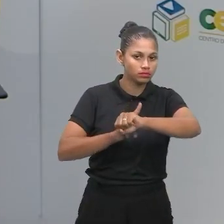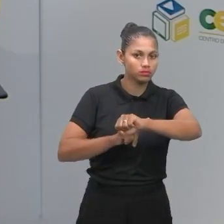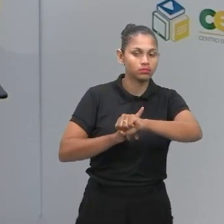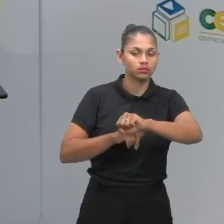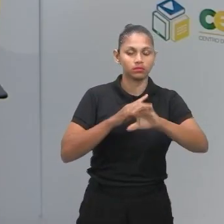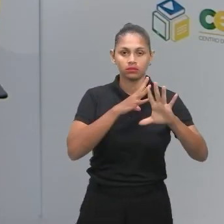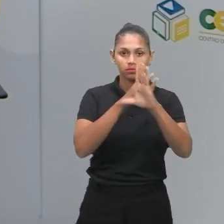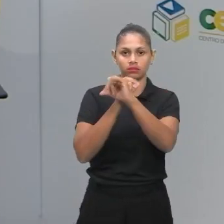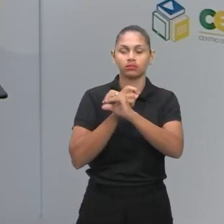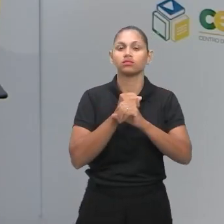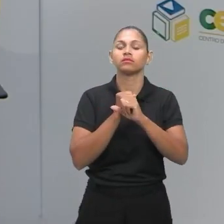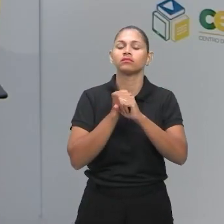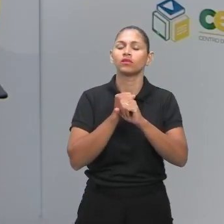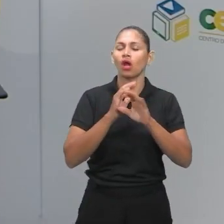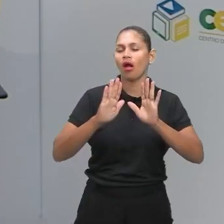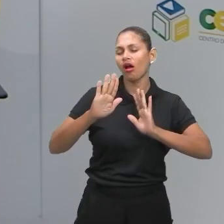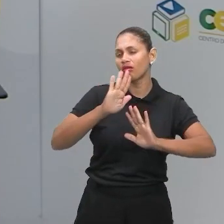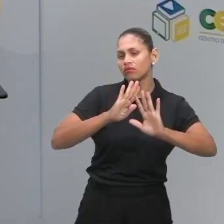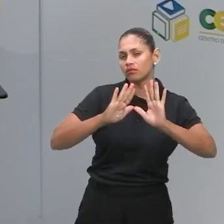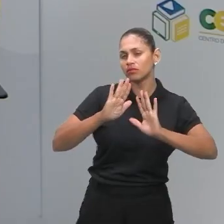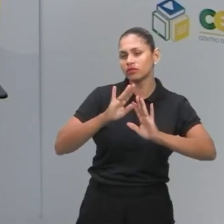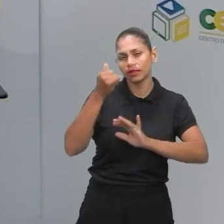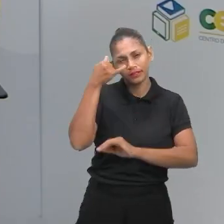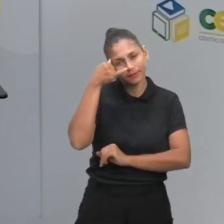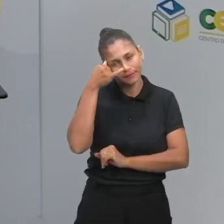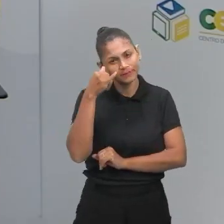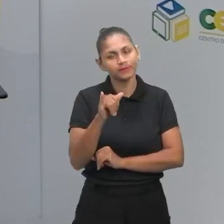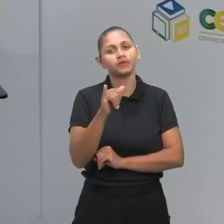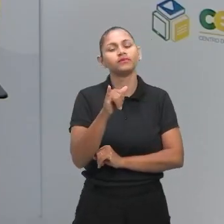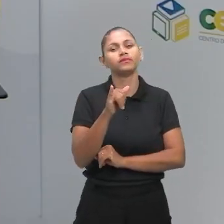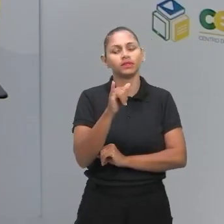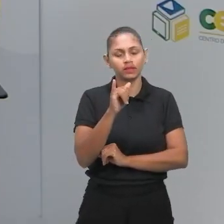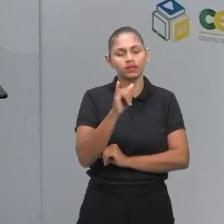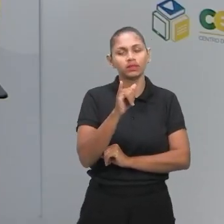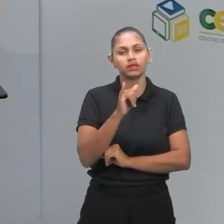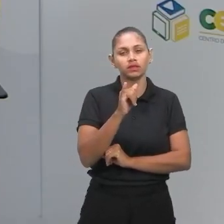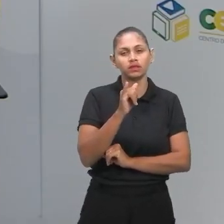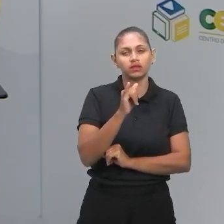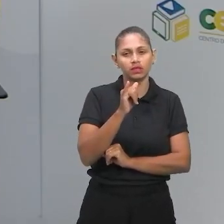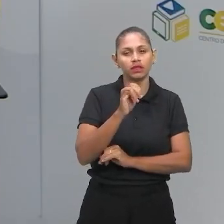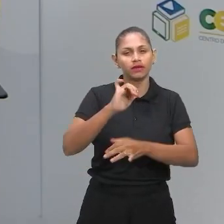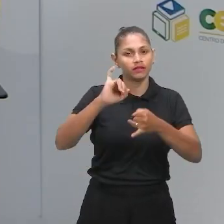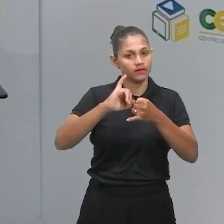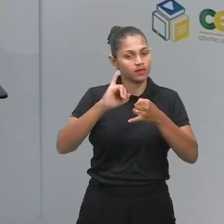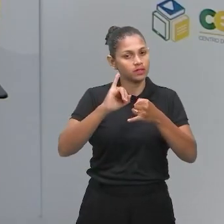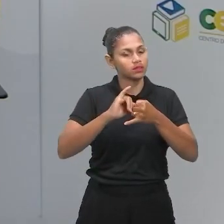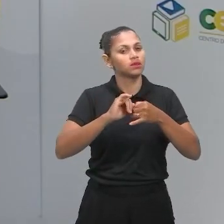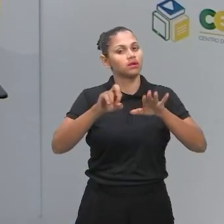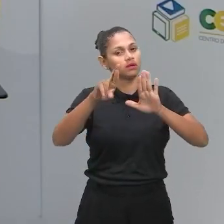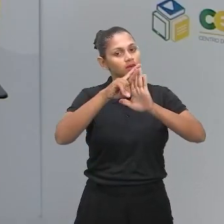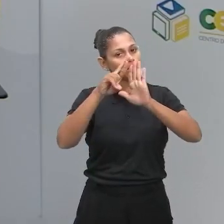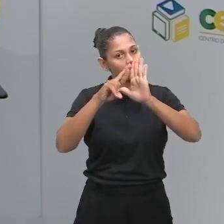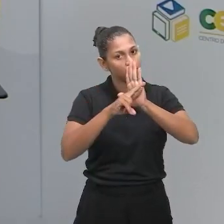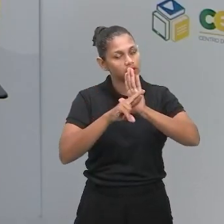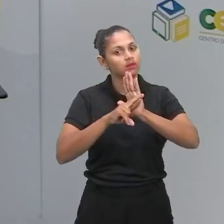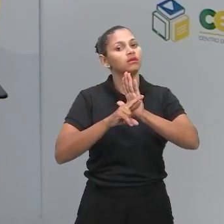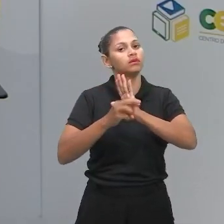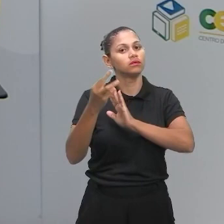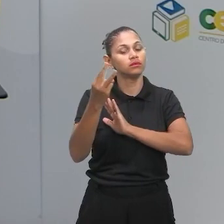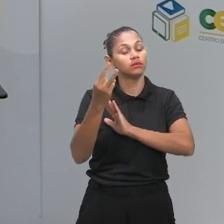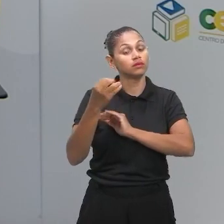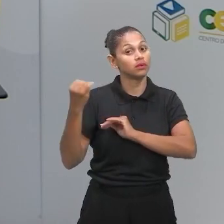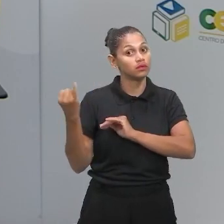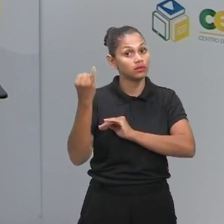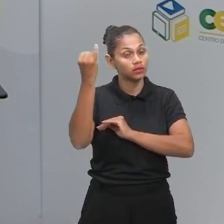porcentagem. Às vezes, você evita também de trabalhar ali com regras de três, né? Para você poder ganhar tempo. Porque é uma coisa que é muito importante